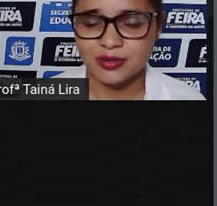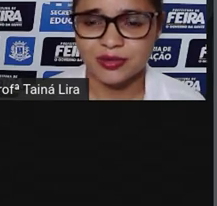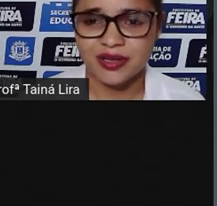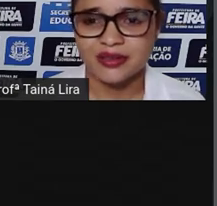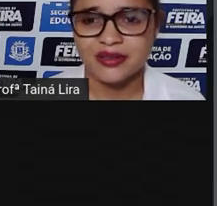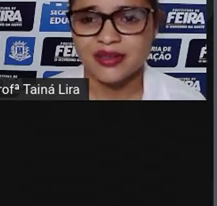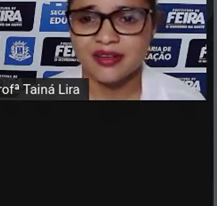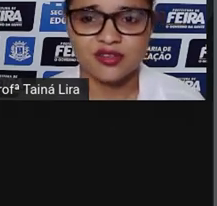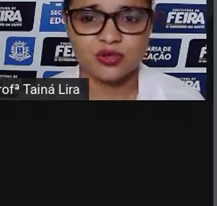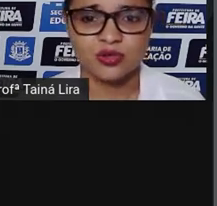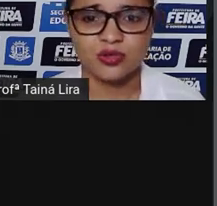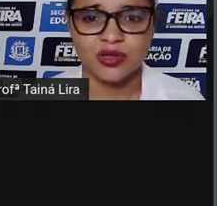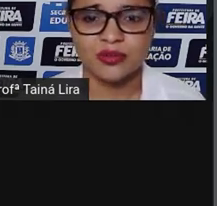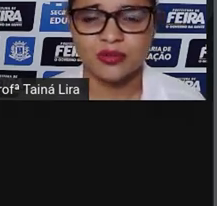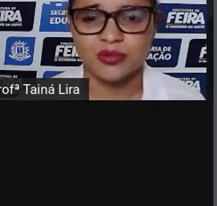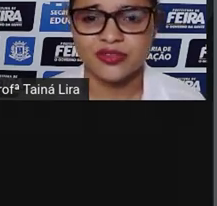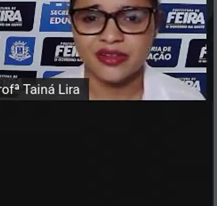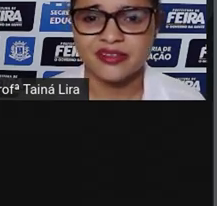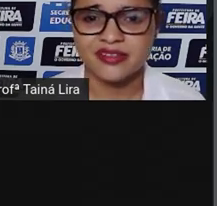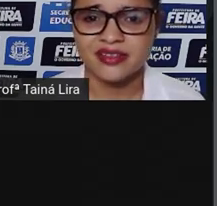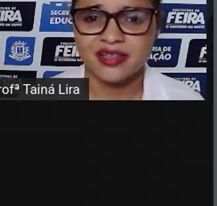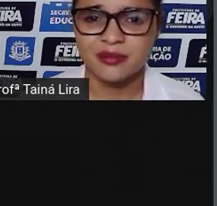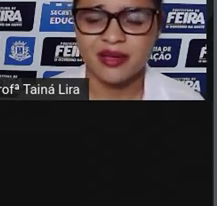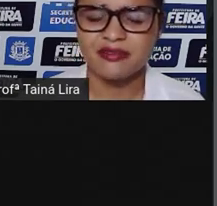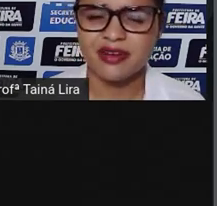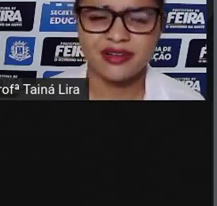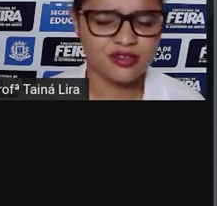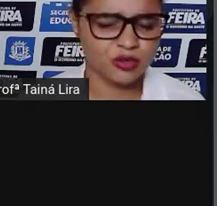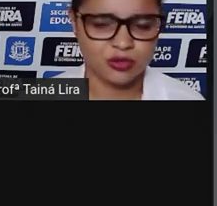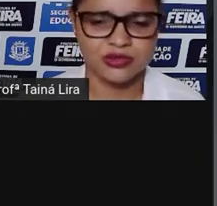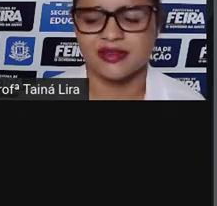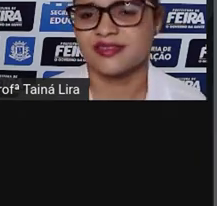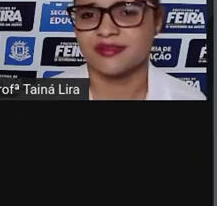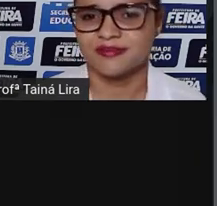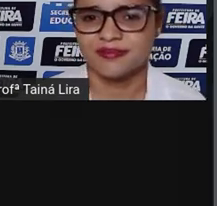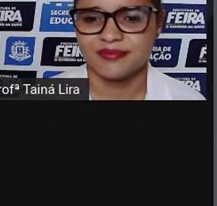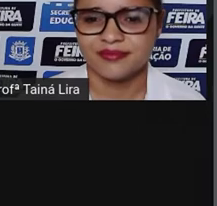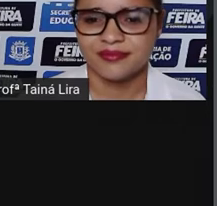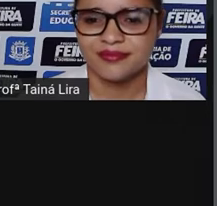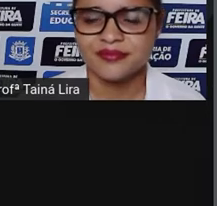literatura, escultura, música, cinema e várias outras.